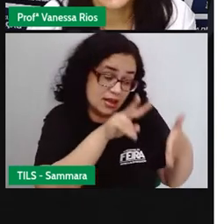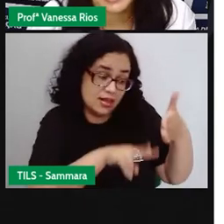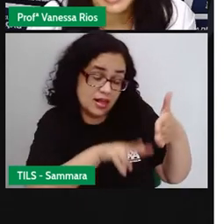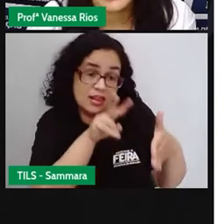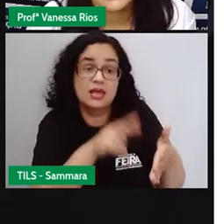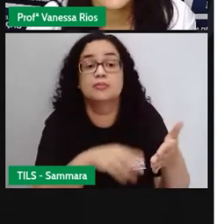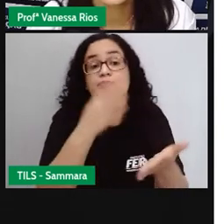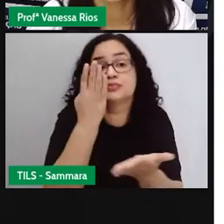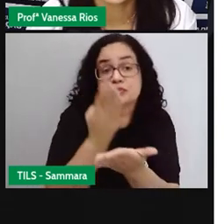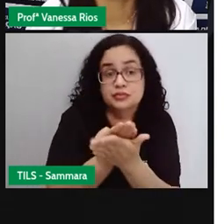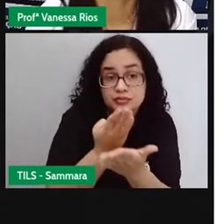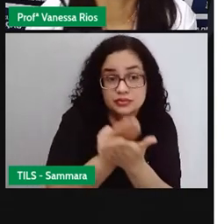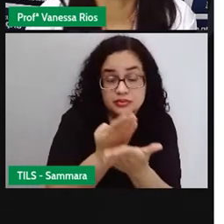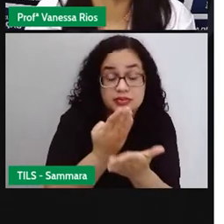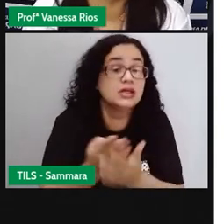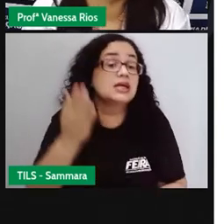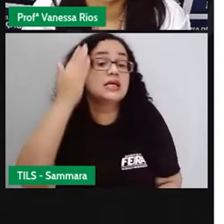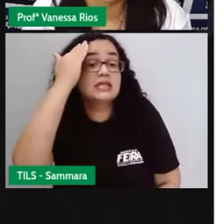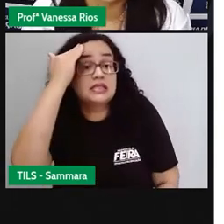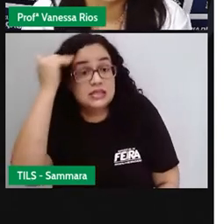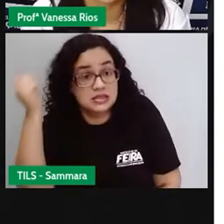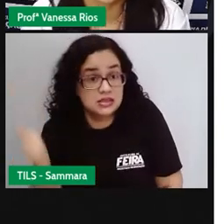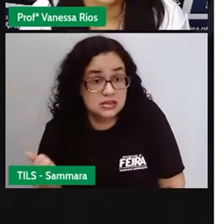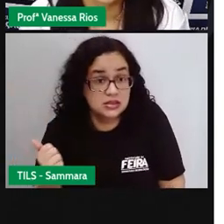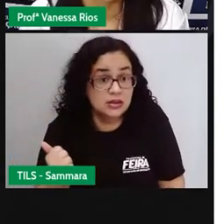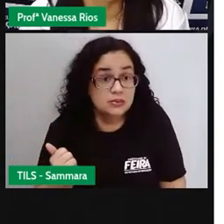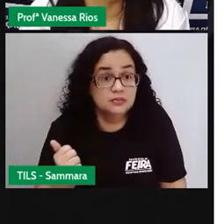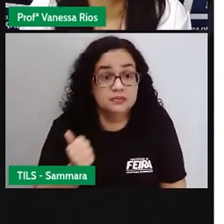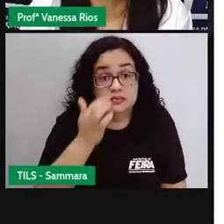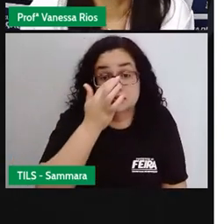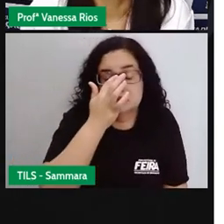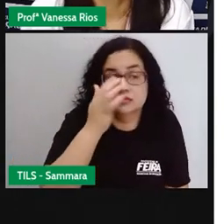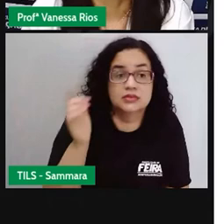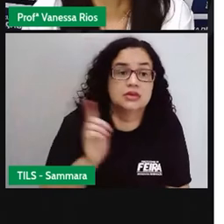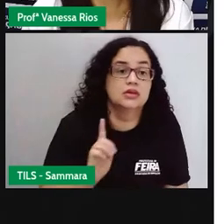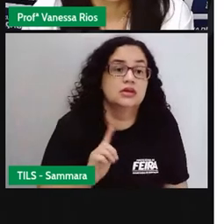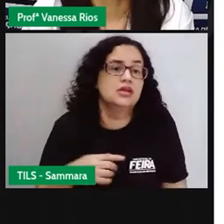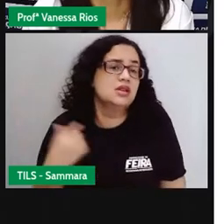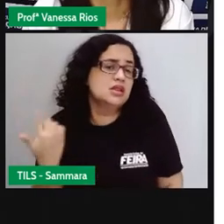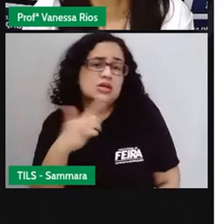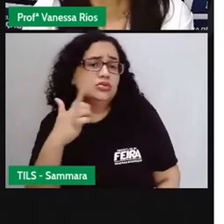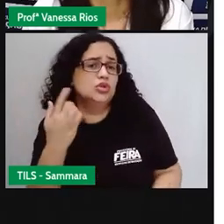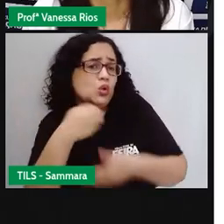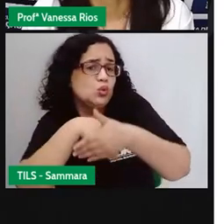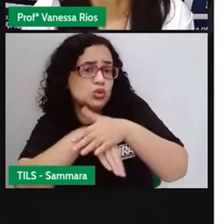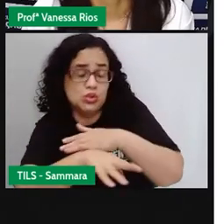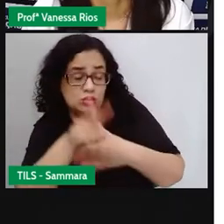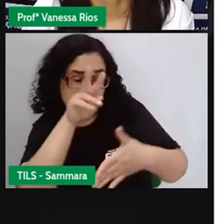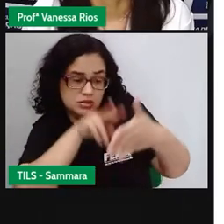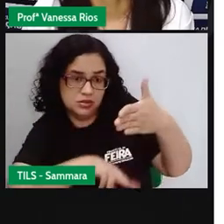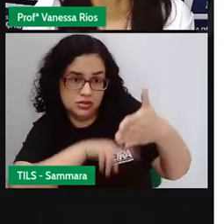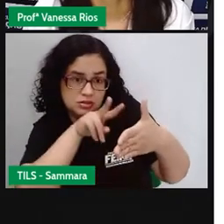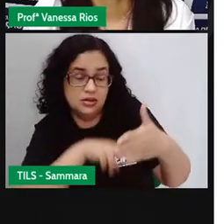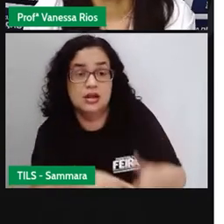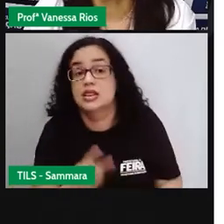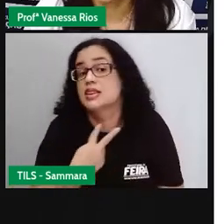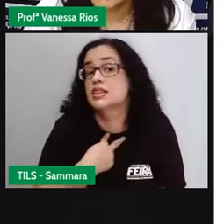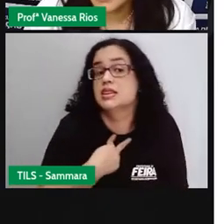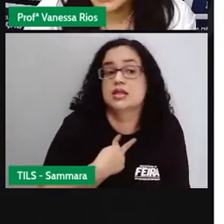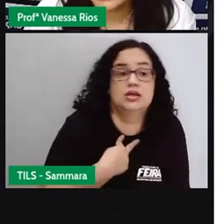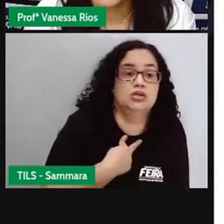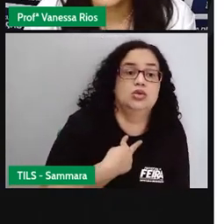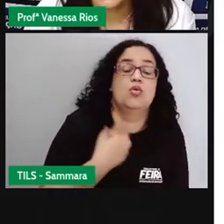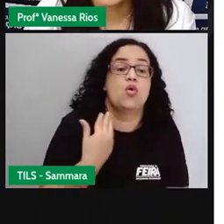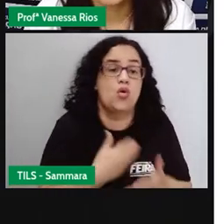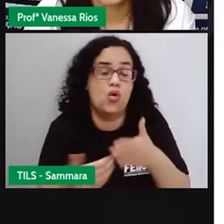em estudar, em saber. Então, eu não tenho o hábito de ler, então, não pode começar por